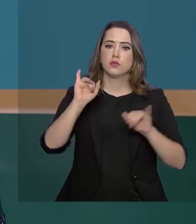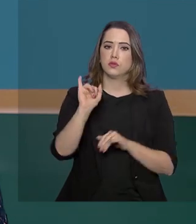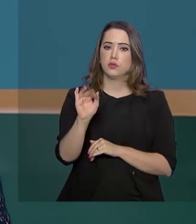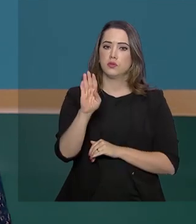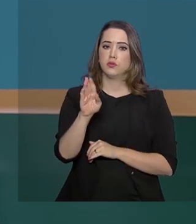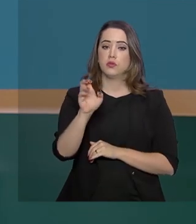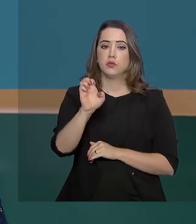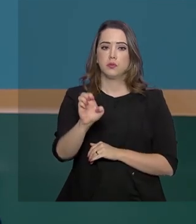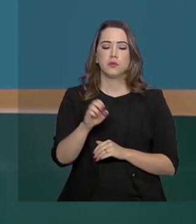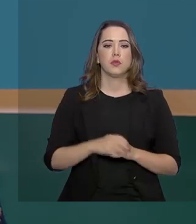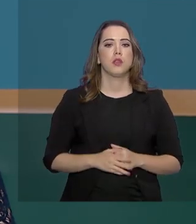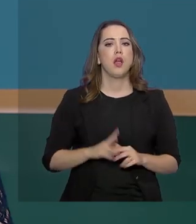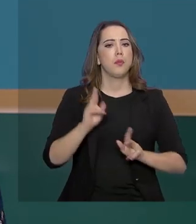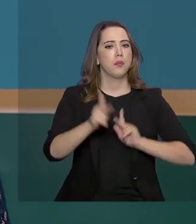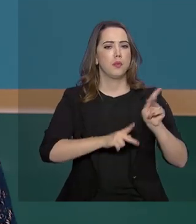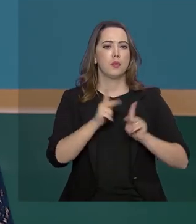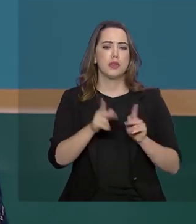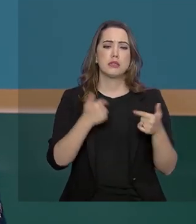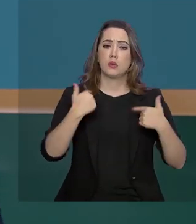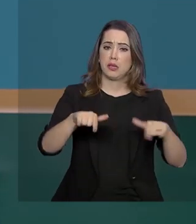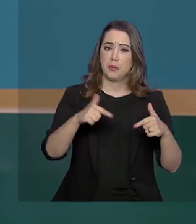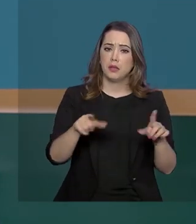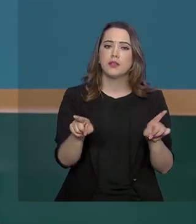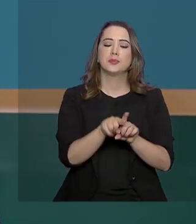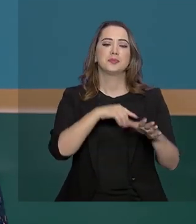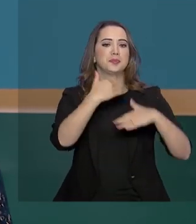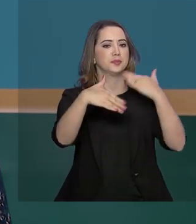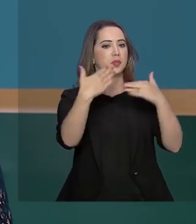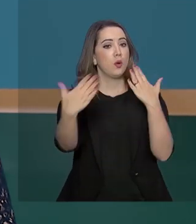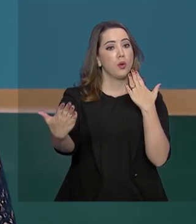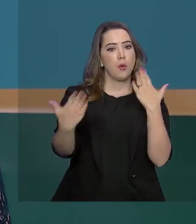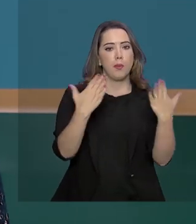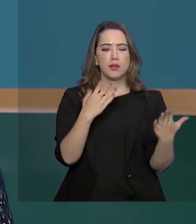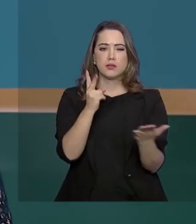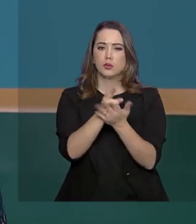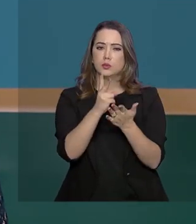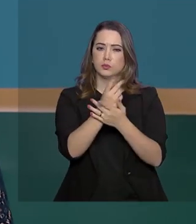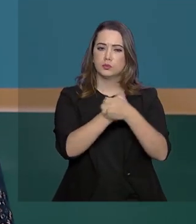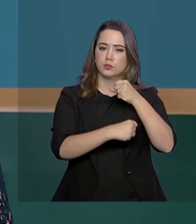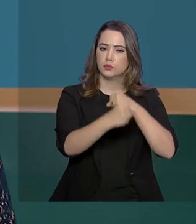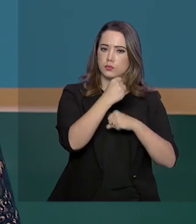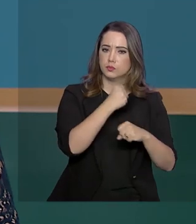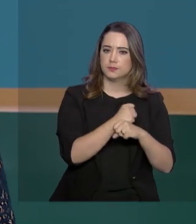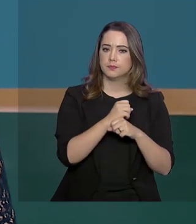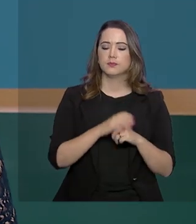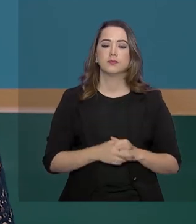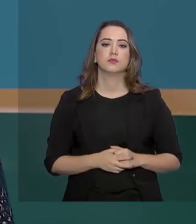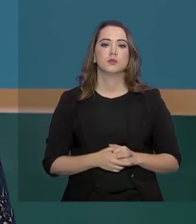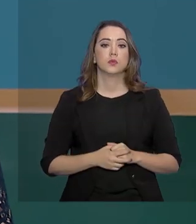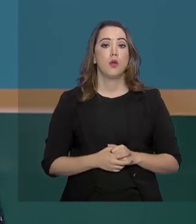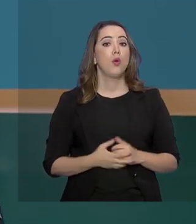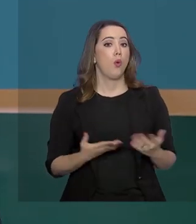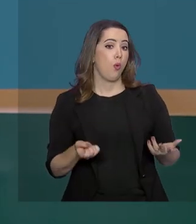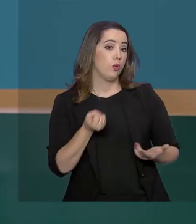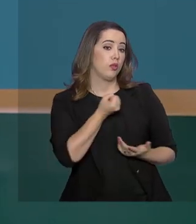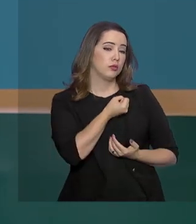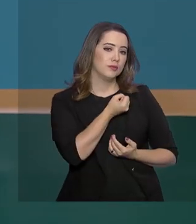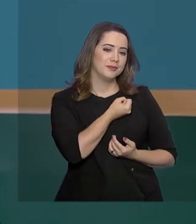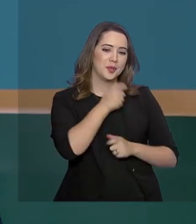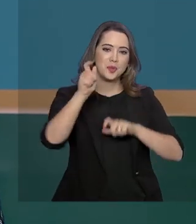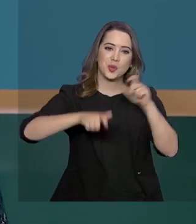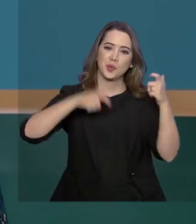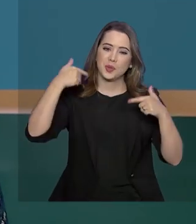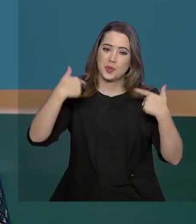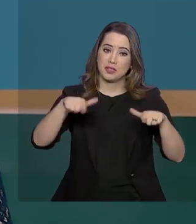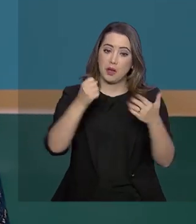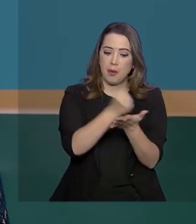pelo IBGE. A população ocupada também cresceu na comparação com o mesmo período de 2018. E o número de